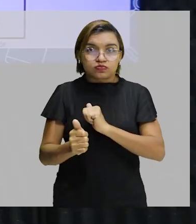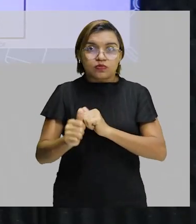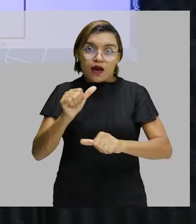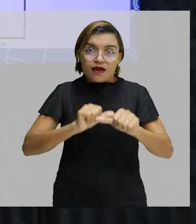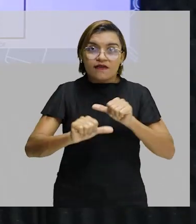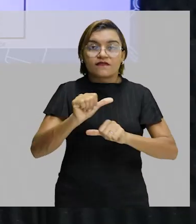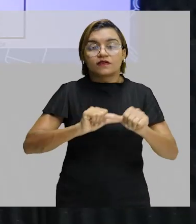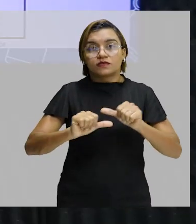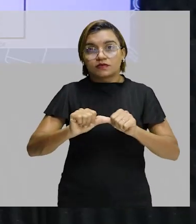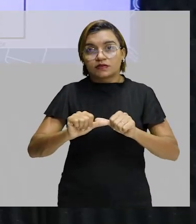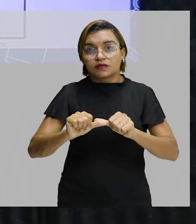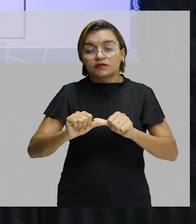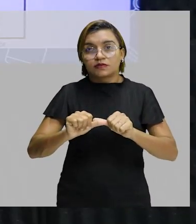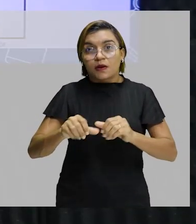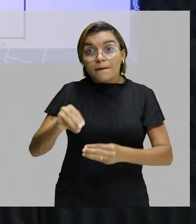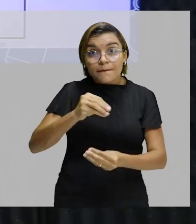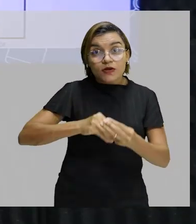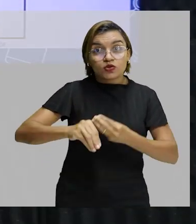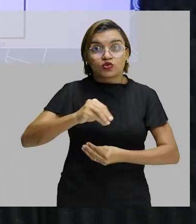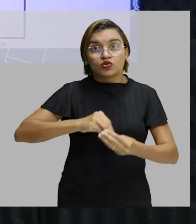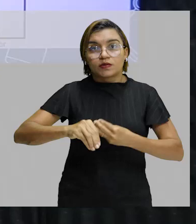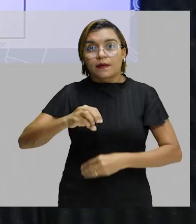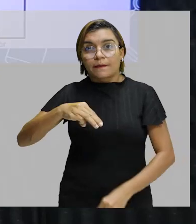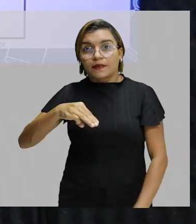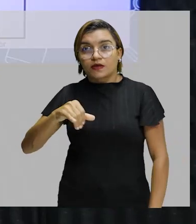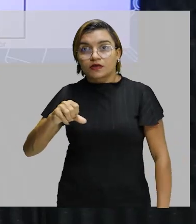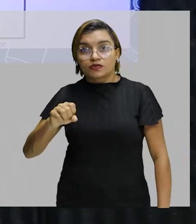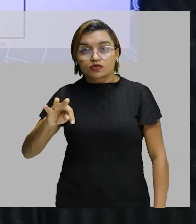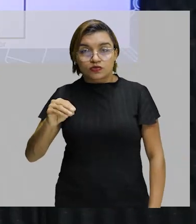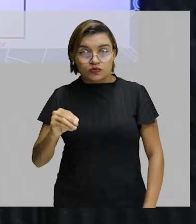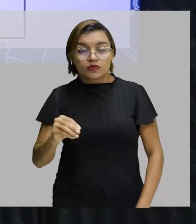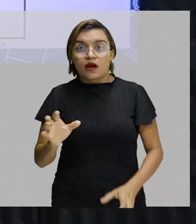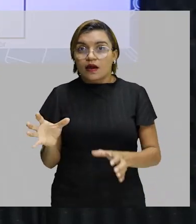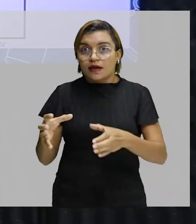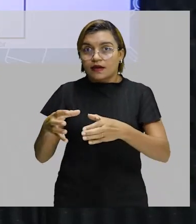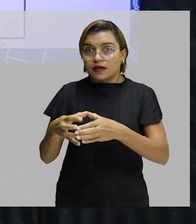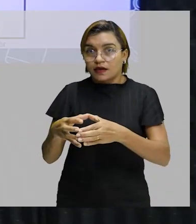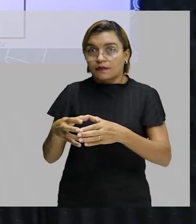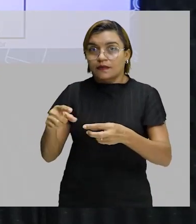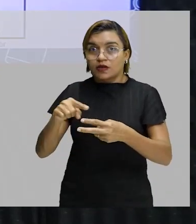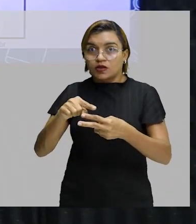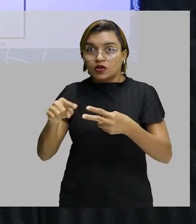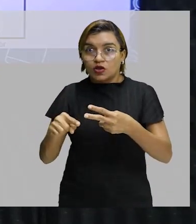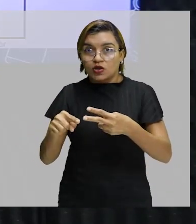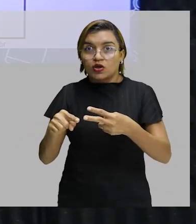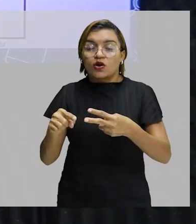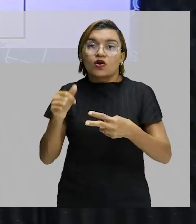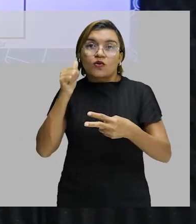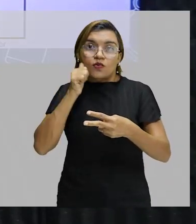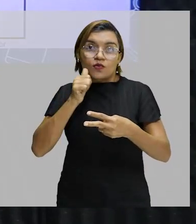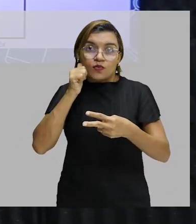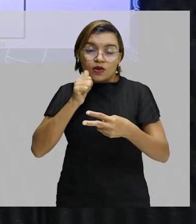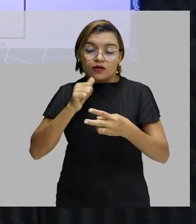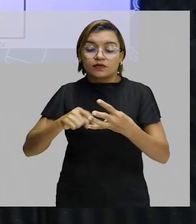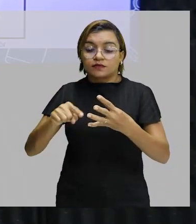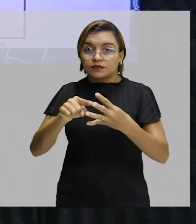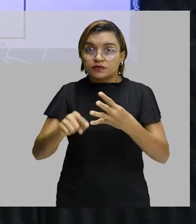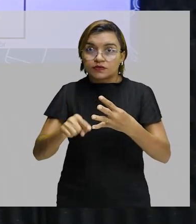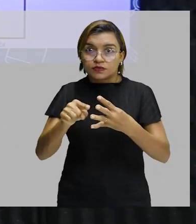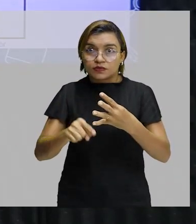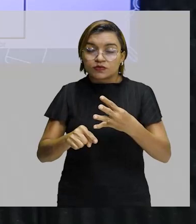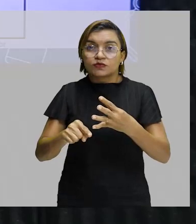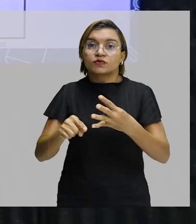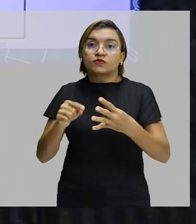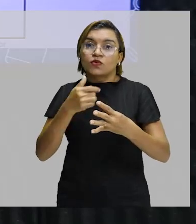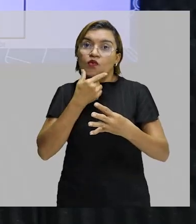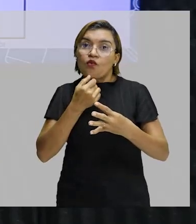revezamento misto. O que é isso, professor? A equipe composta por dois homens e duas mulheres, que antigamente era